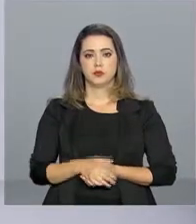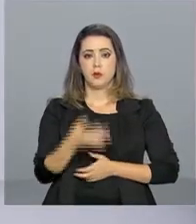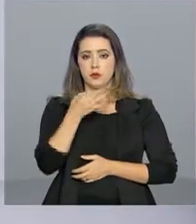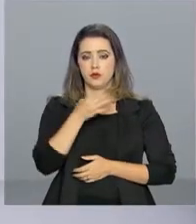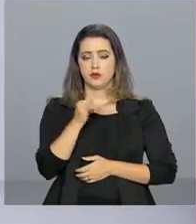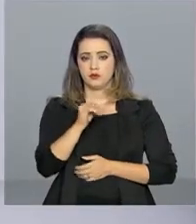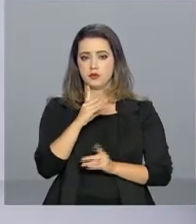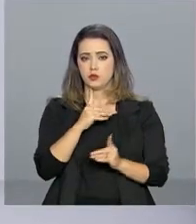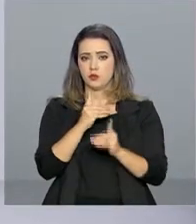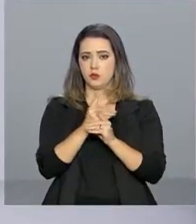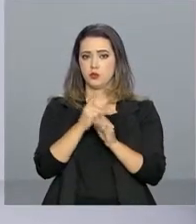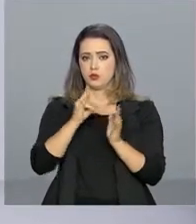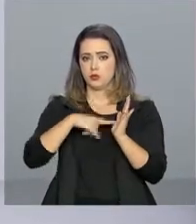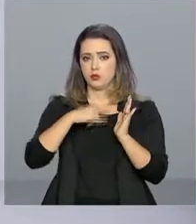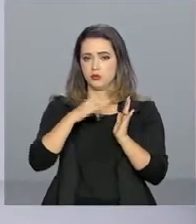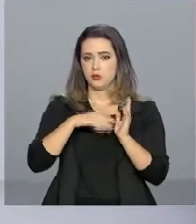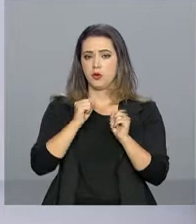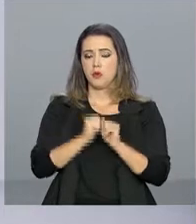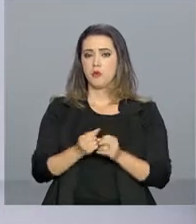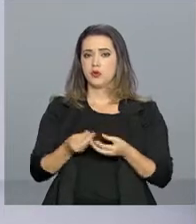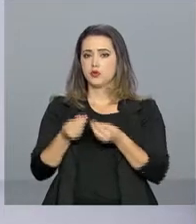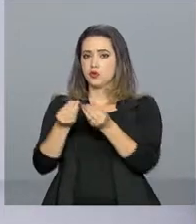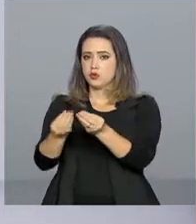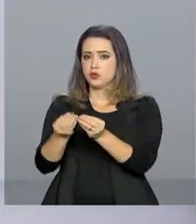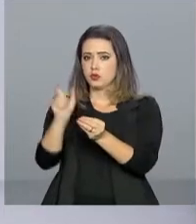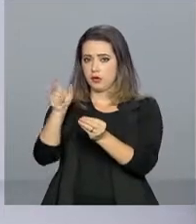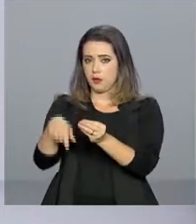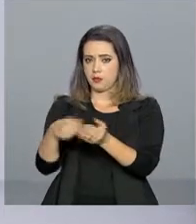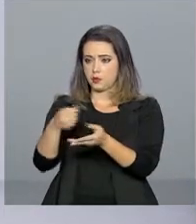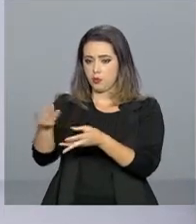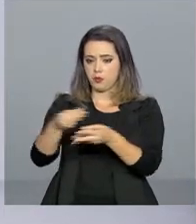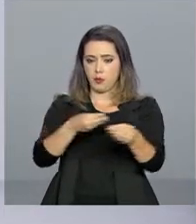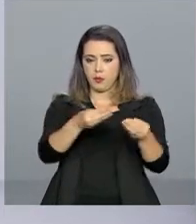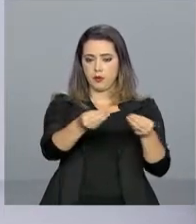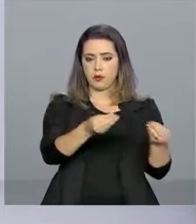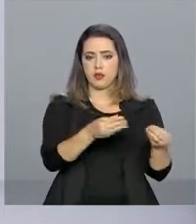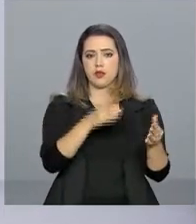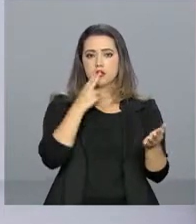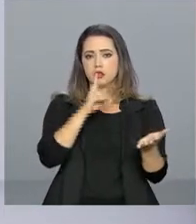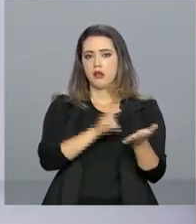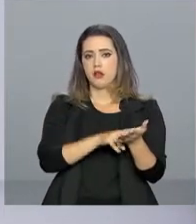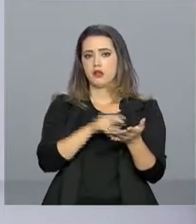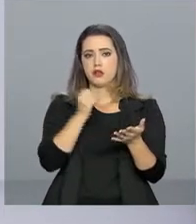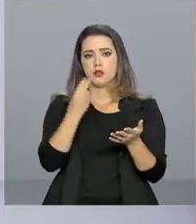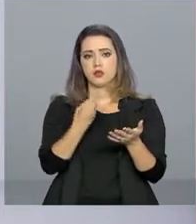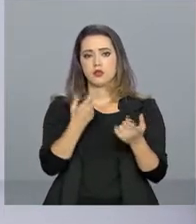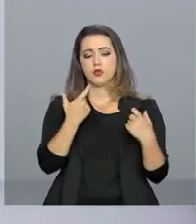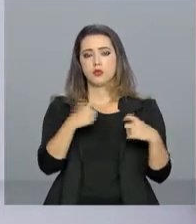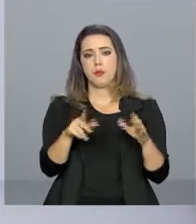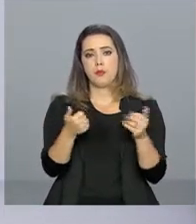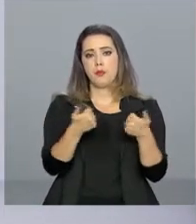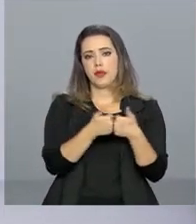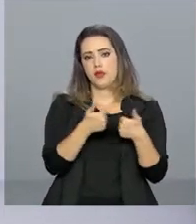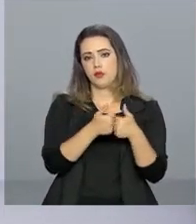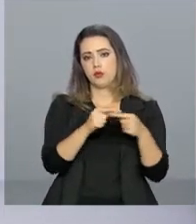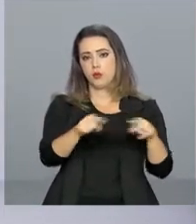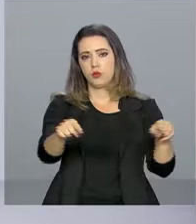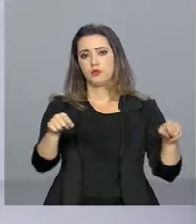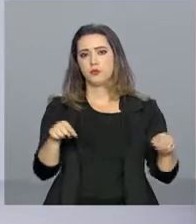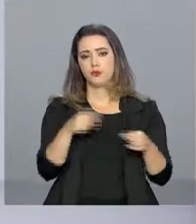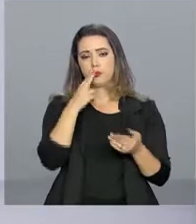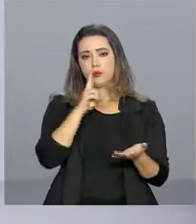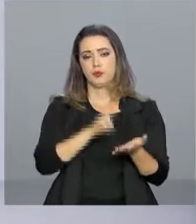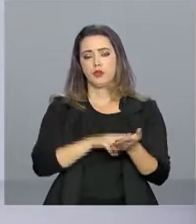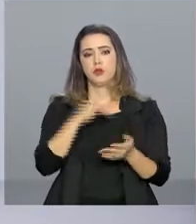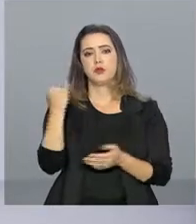dica, tá? Se você achar um documento, pode deixar com um carteiro, ou na caixa de coleta, ou numa agência mais próxima. Este